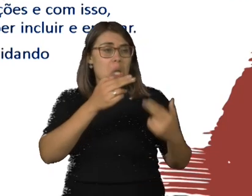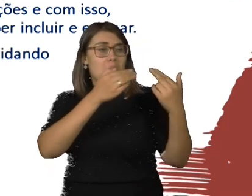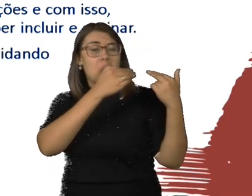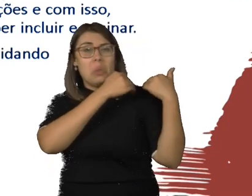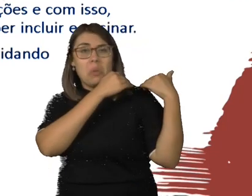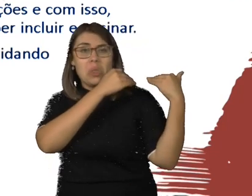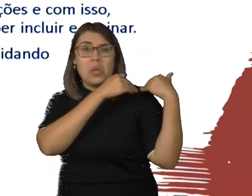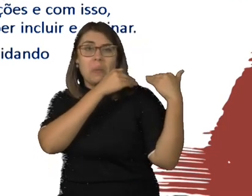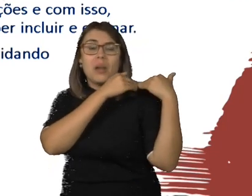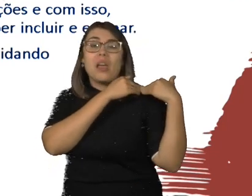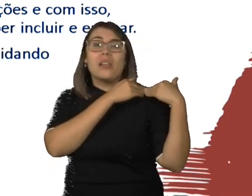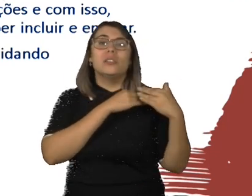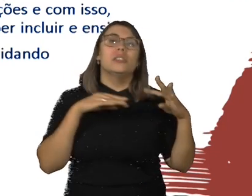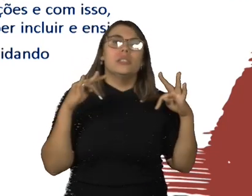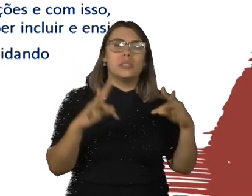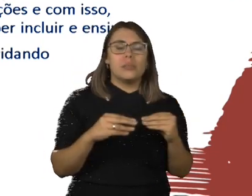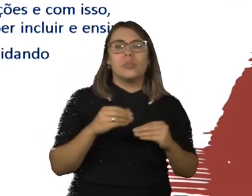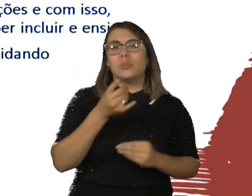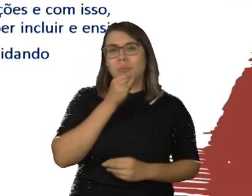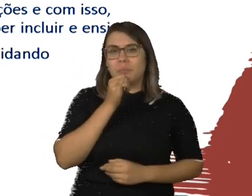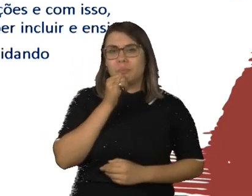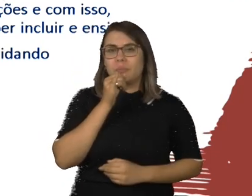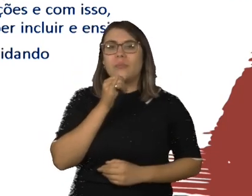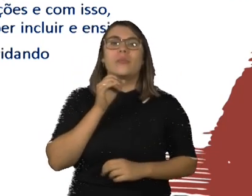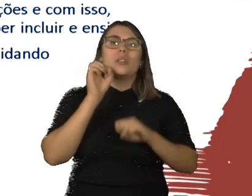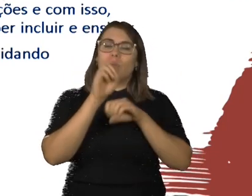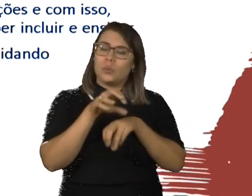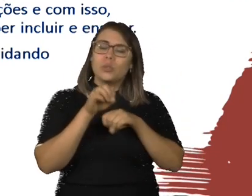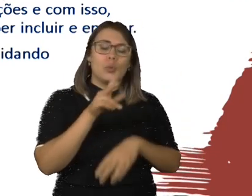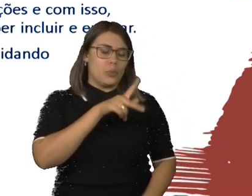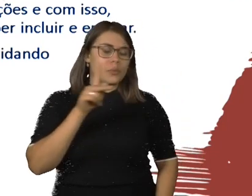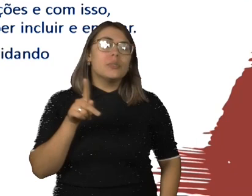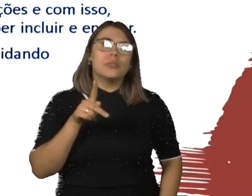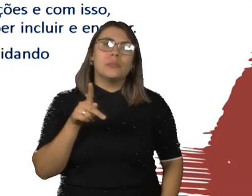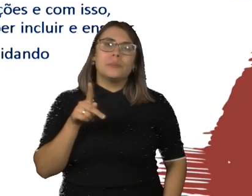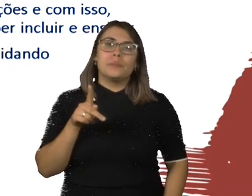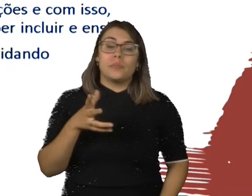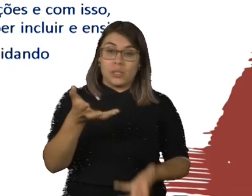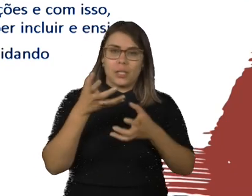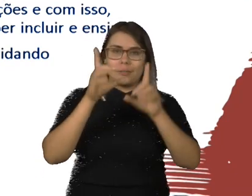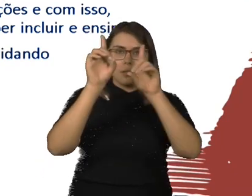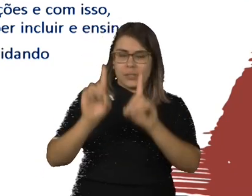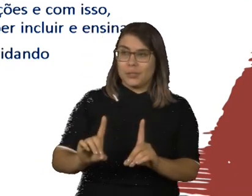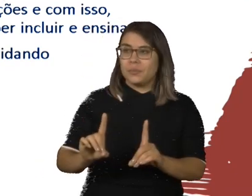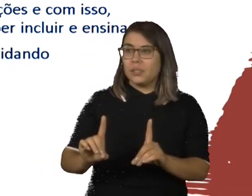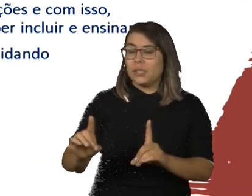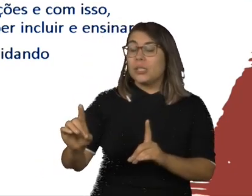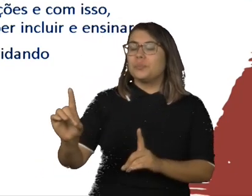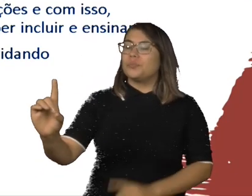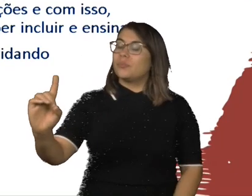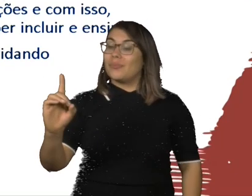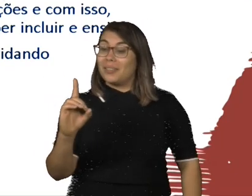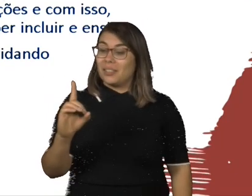outro. Um exemplo muito fácil de dar para vocês é de um educador e professor. Quando ele recebe alguém com deficiência intelectual na sala de